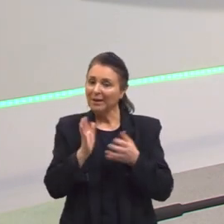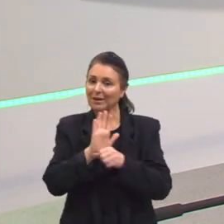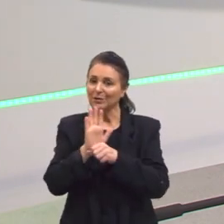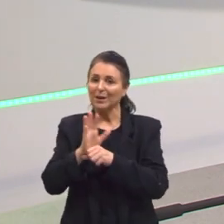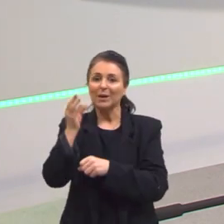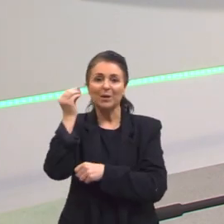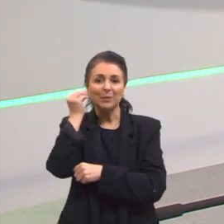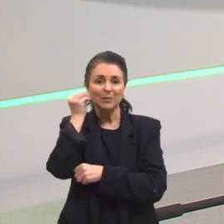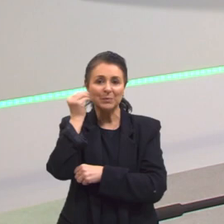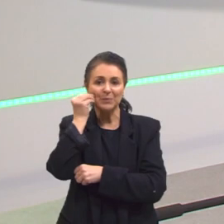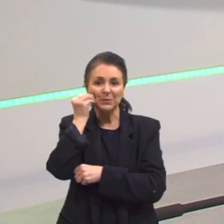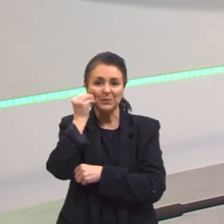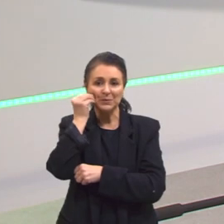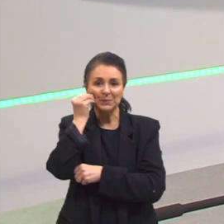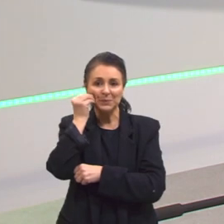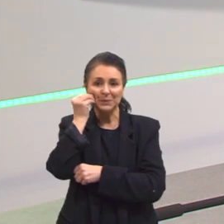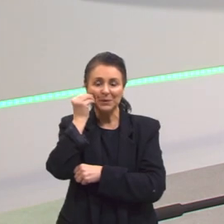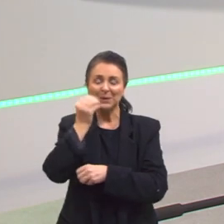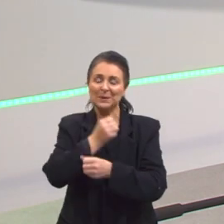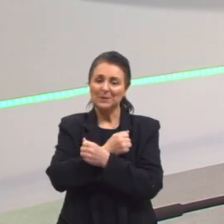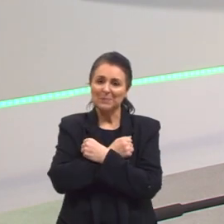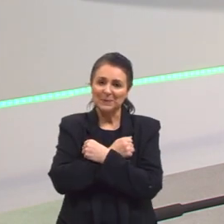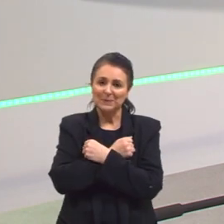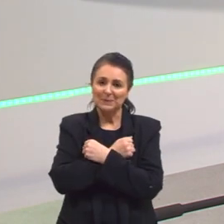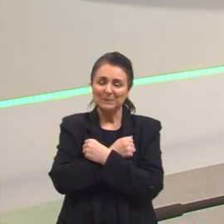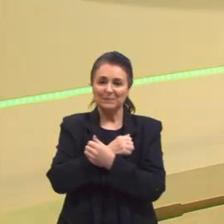Um beijão e forte abraço.